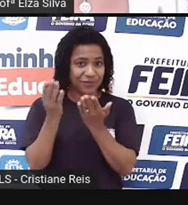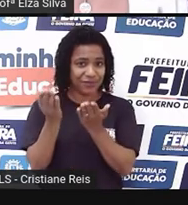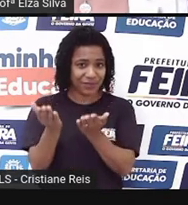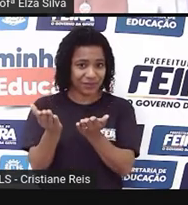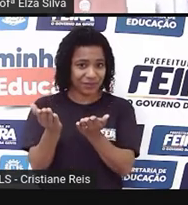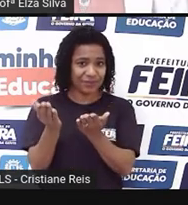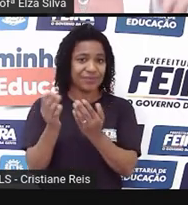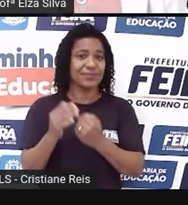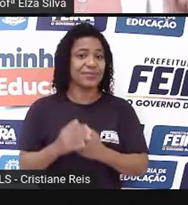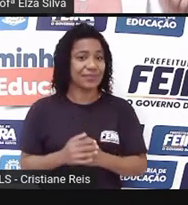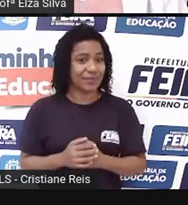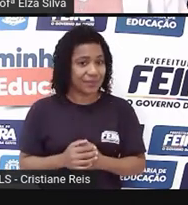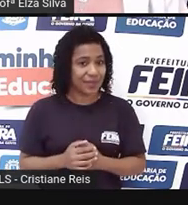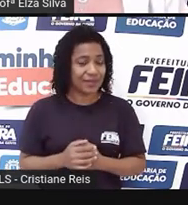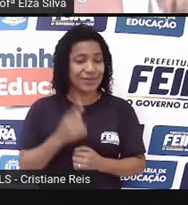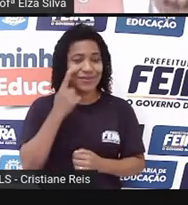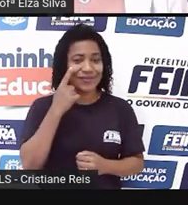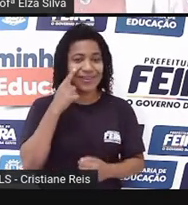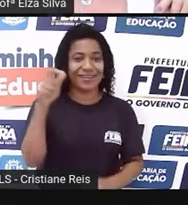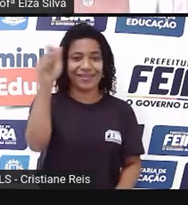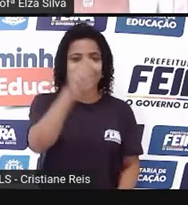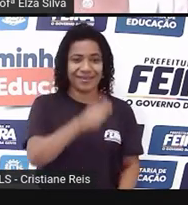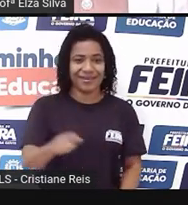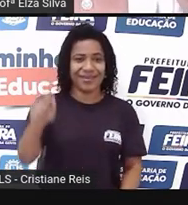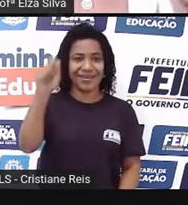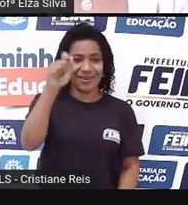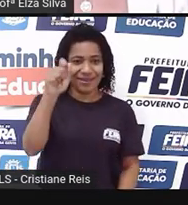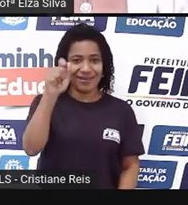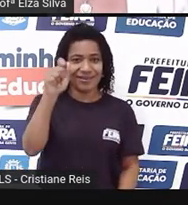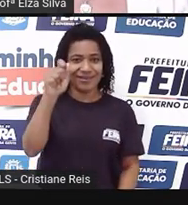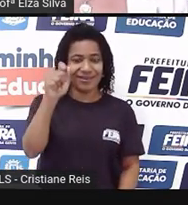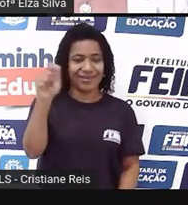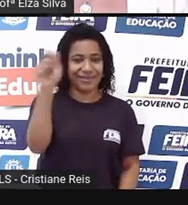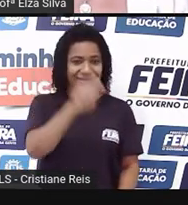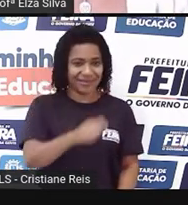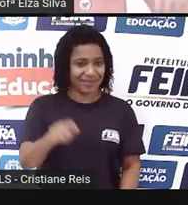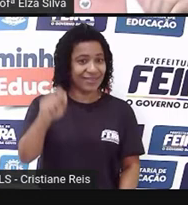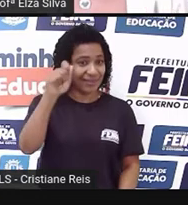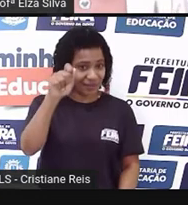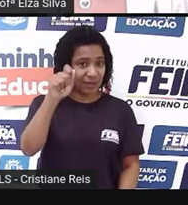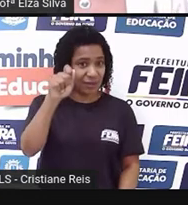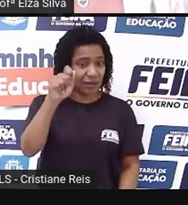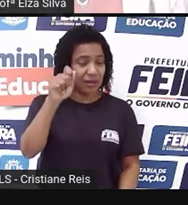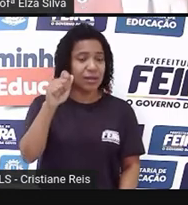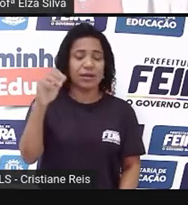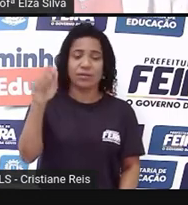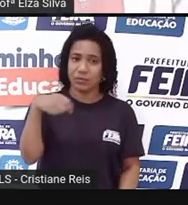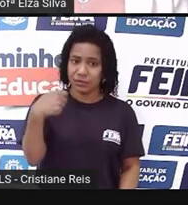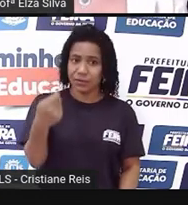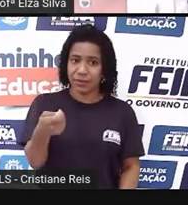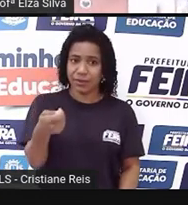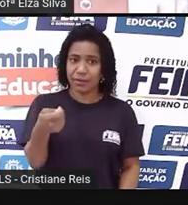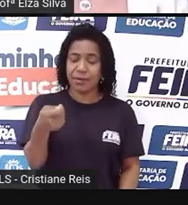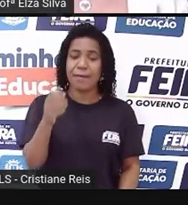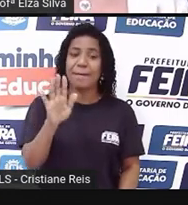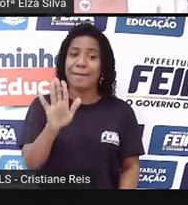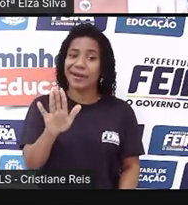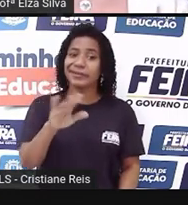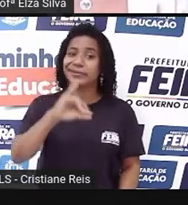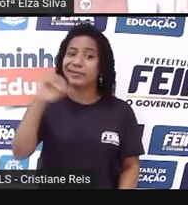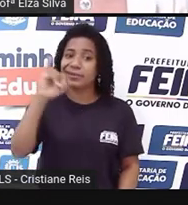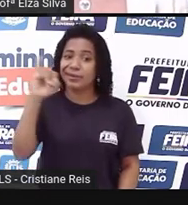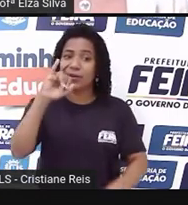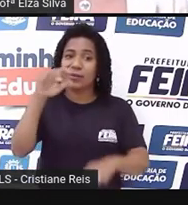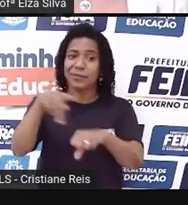não underline, porque geralmente aqui no Brasil a gente utiliza a expressão underline. Mas, no campo internacional,